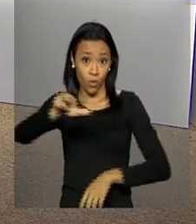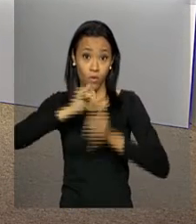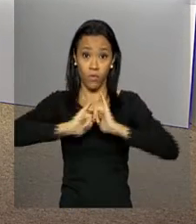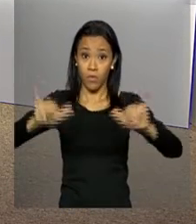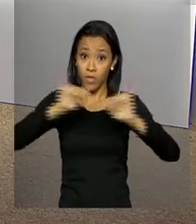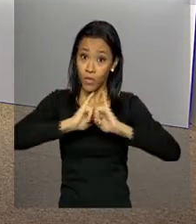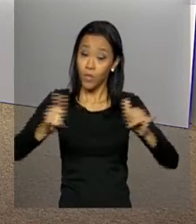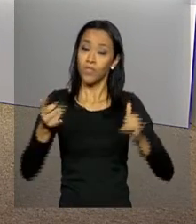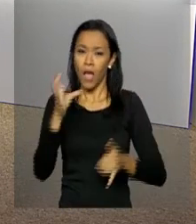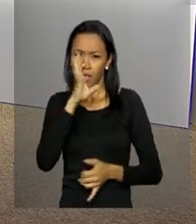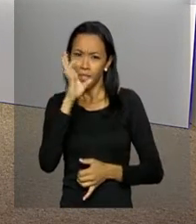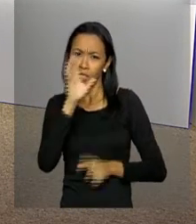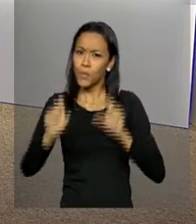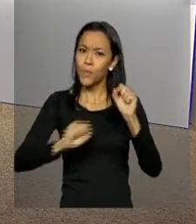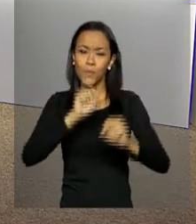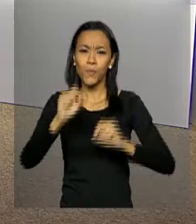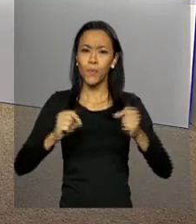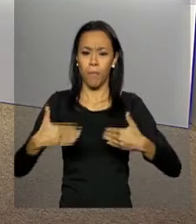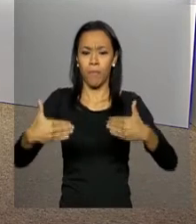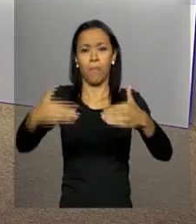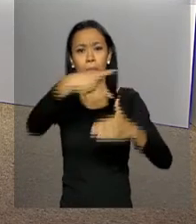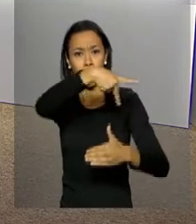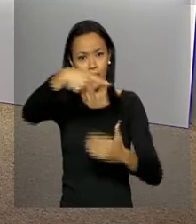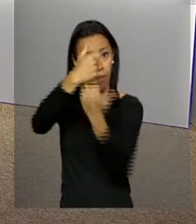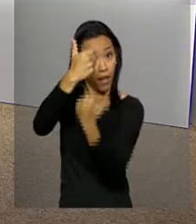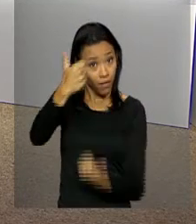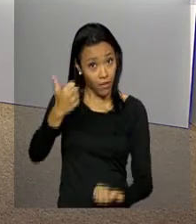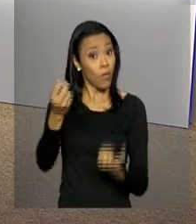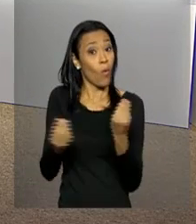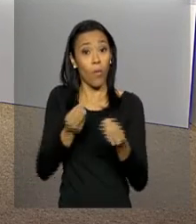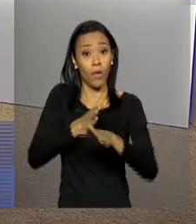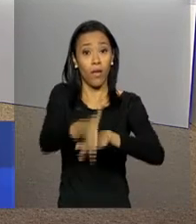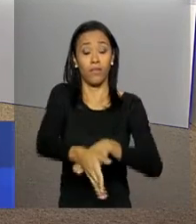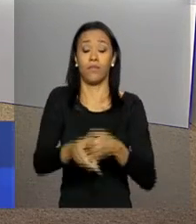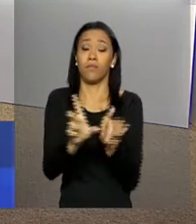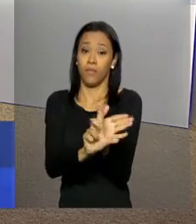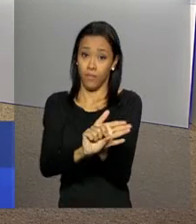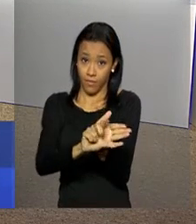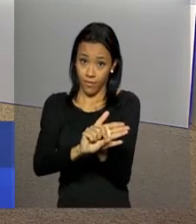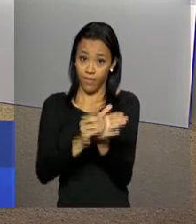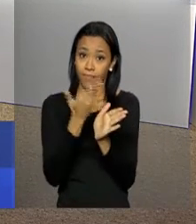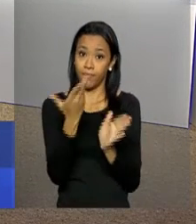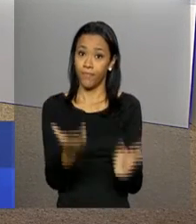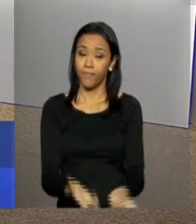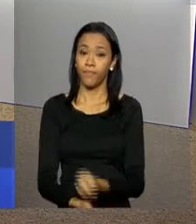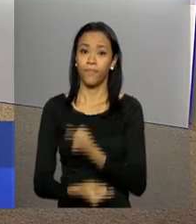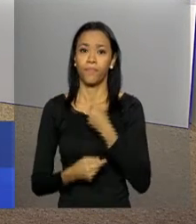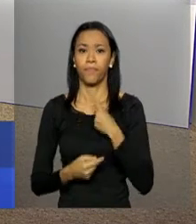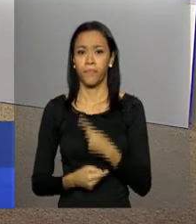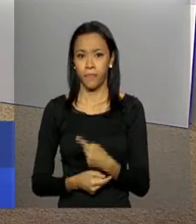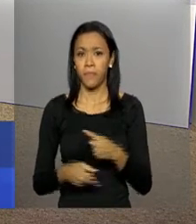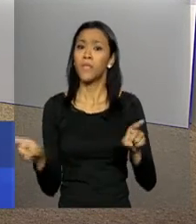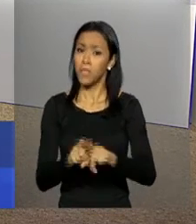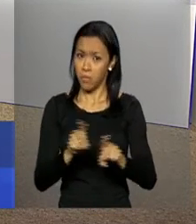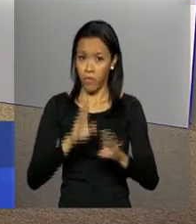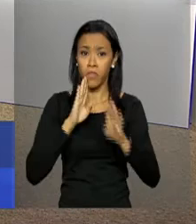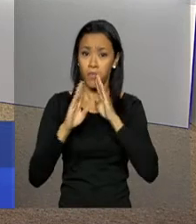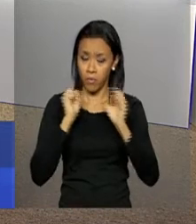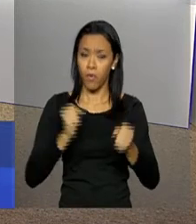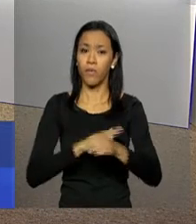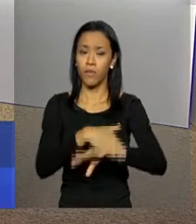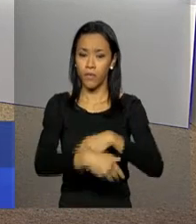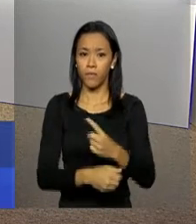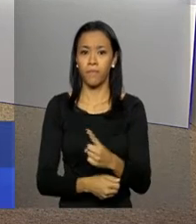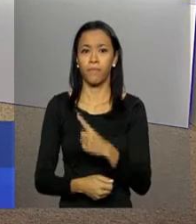informações. Acompanhe as novidades do Executivo Federal também nas nossas redes sociais. twitter.com.br tvnbr facebook